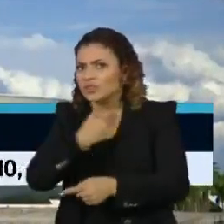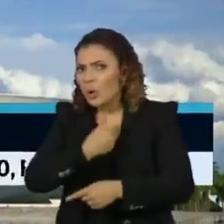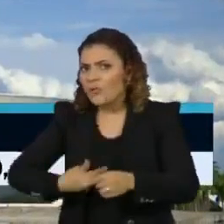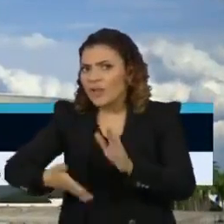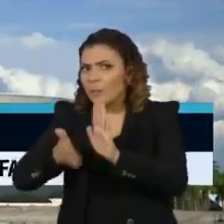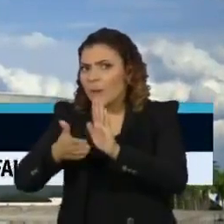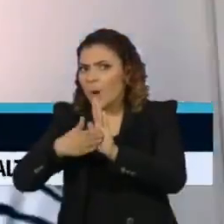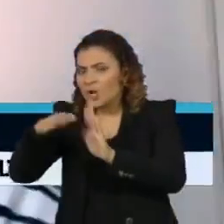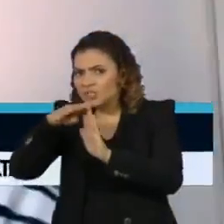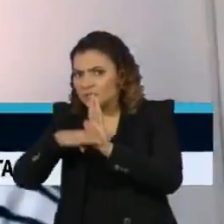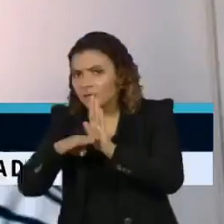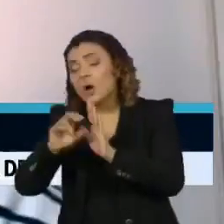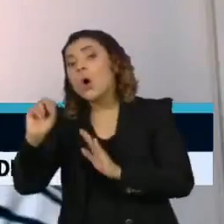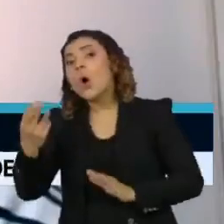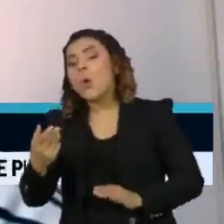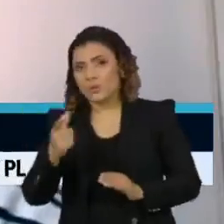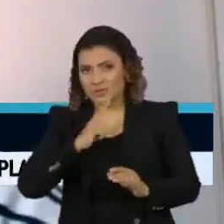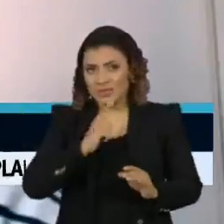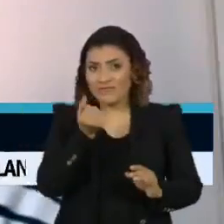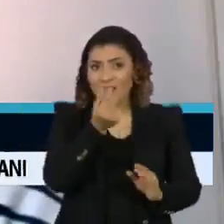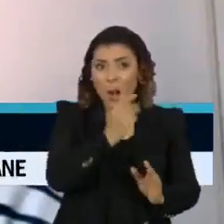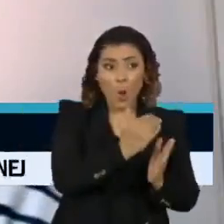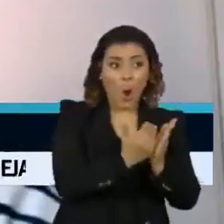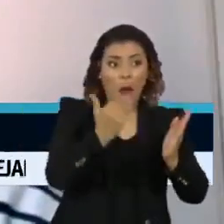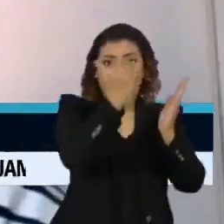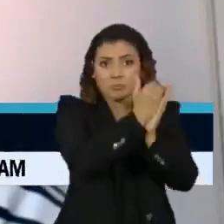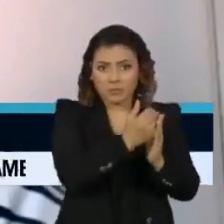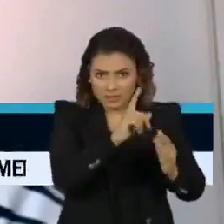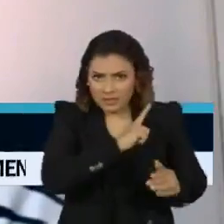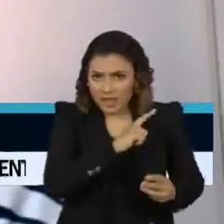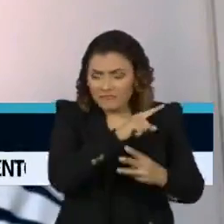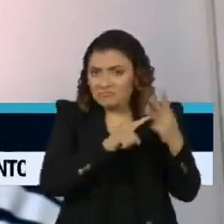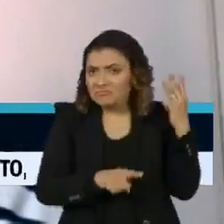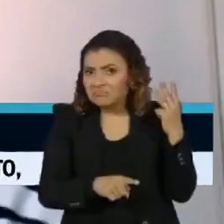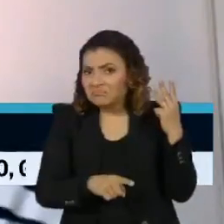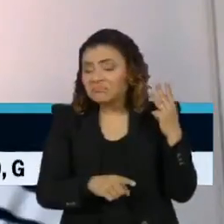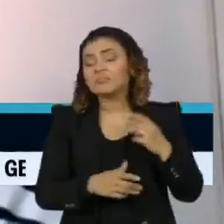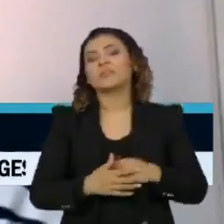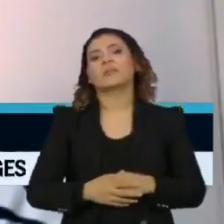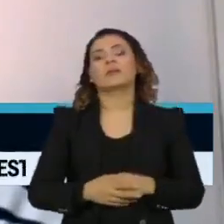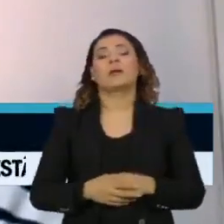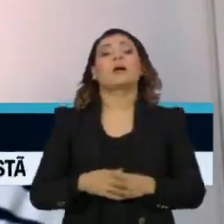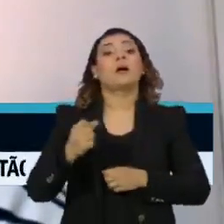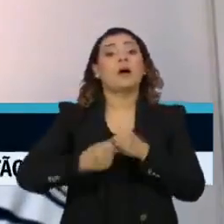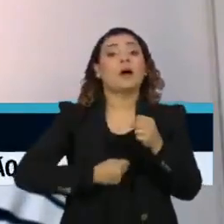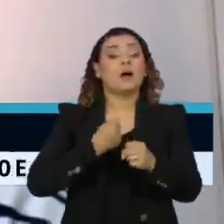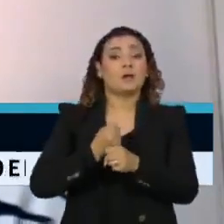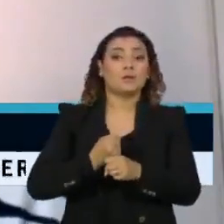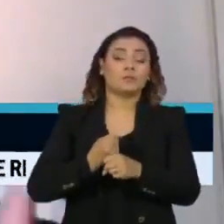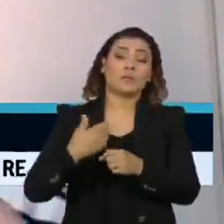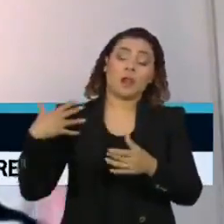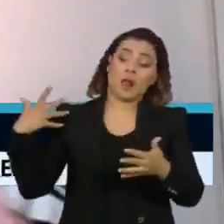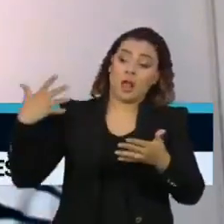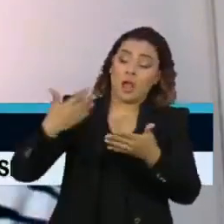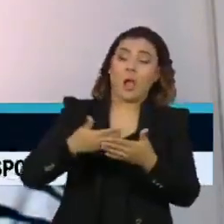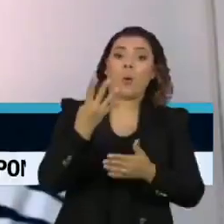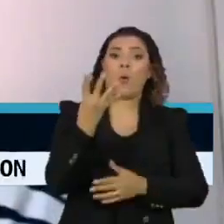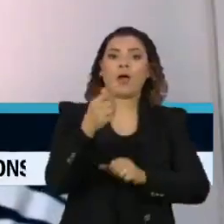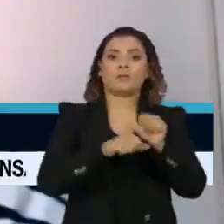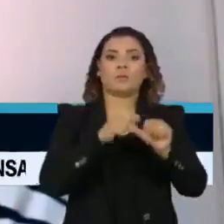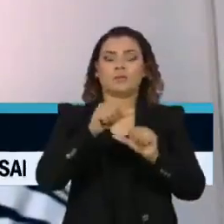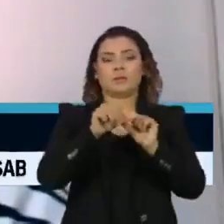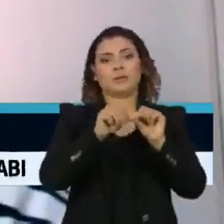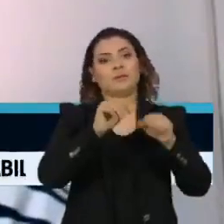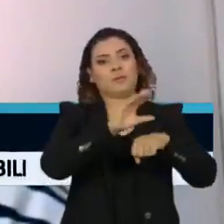se houve sobrepreço. Ela diz que apesar da aprovação nos últimos anos de quatro mudanças na Constituição, para evitar